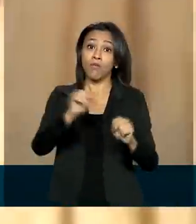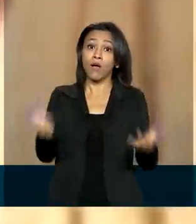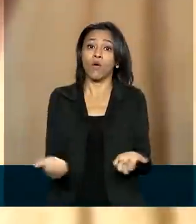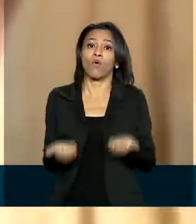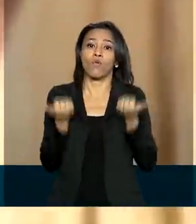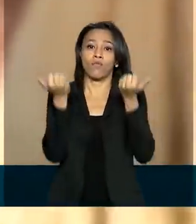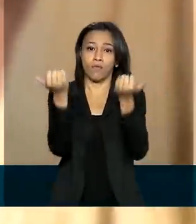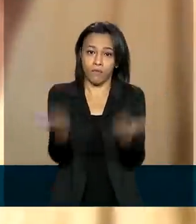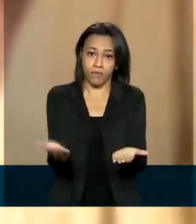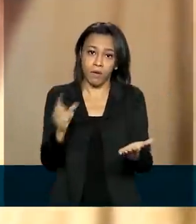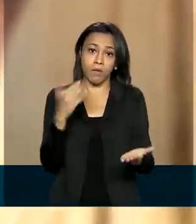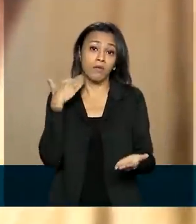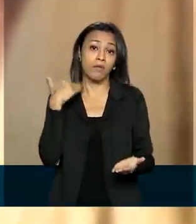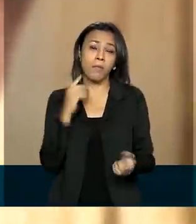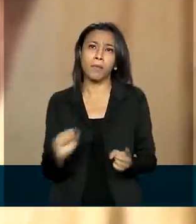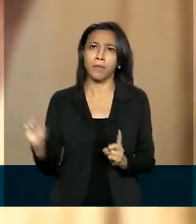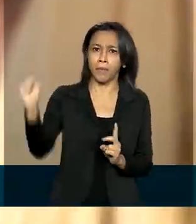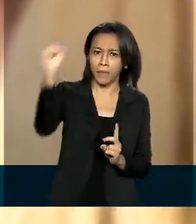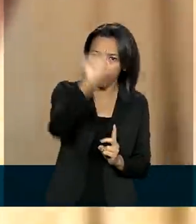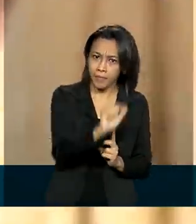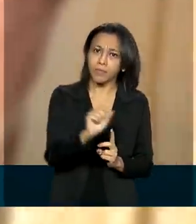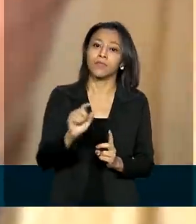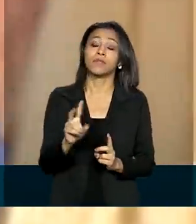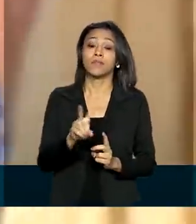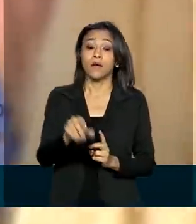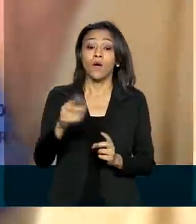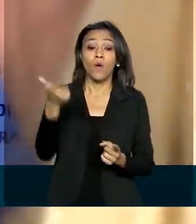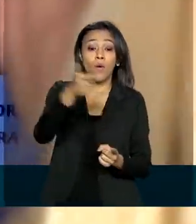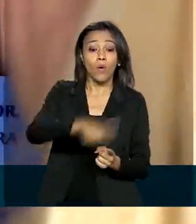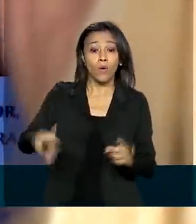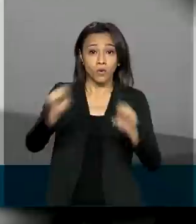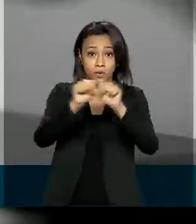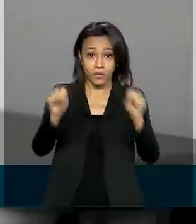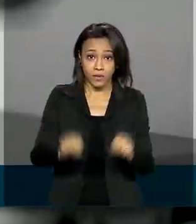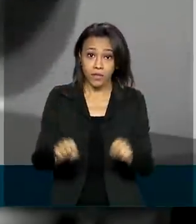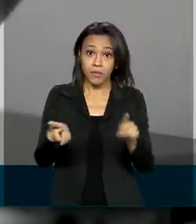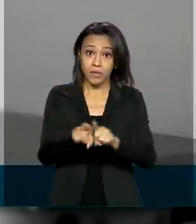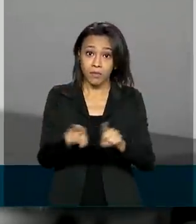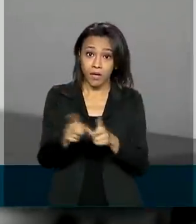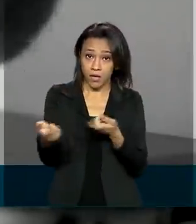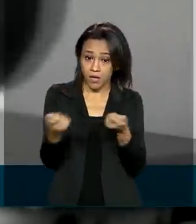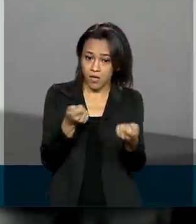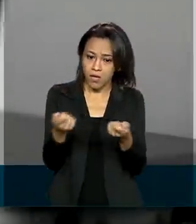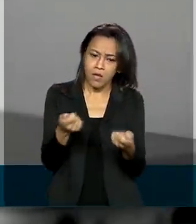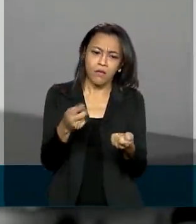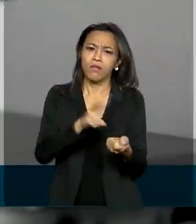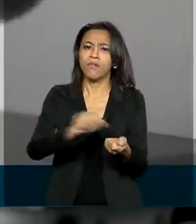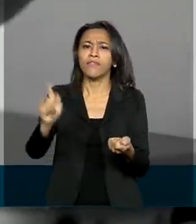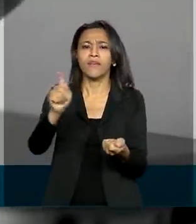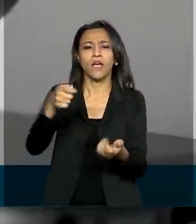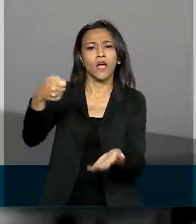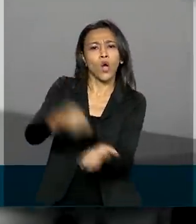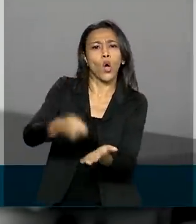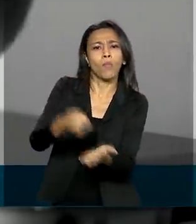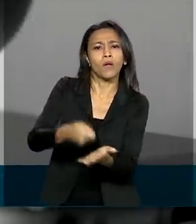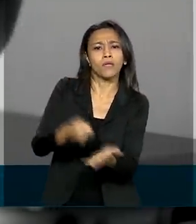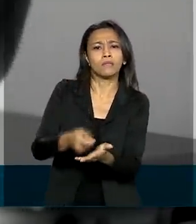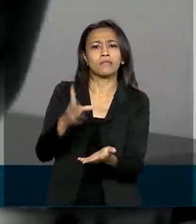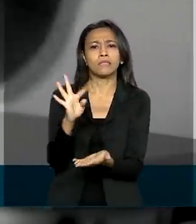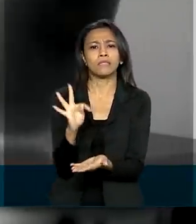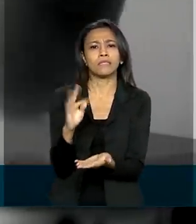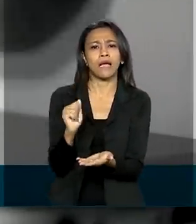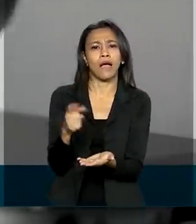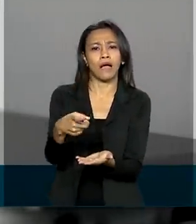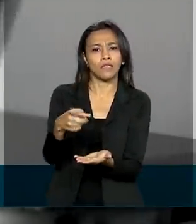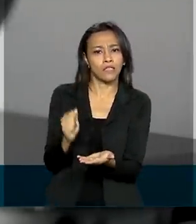PIX. Além da agilidade e segurança, outra vantagem do sistema é econômica. Não haverá cobrança de taxas para os pagamentos de